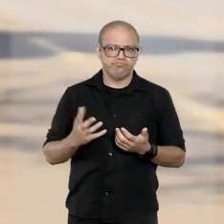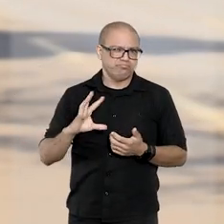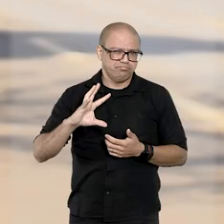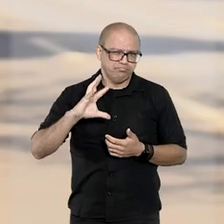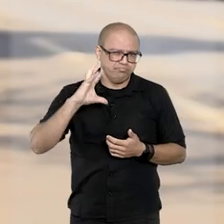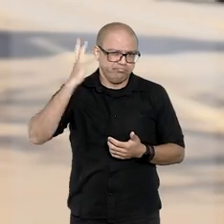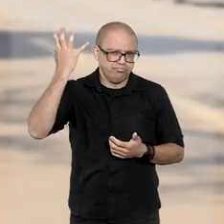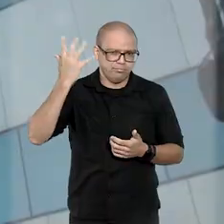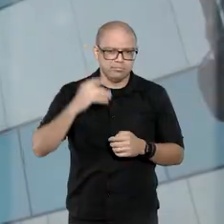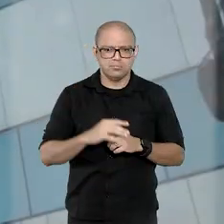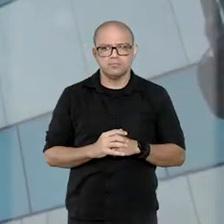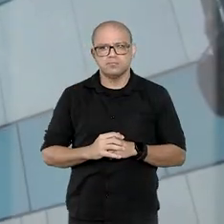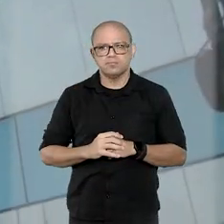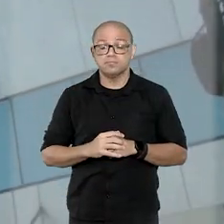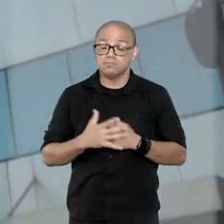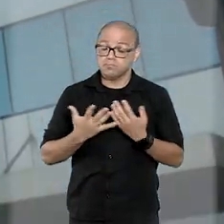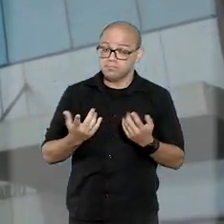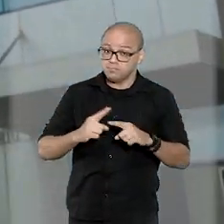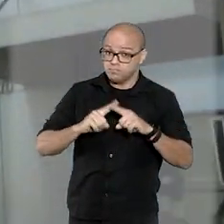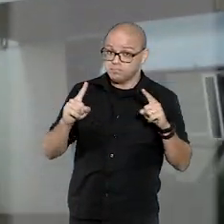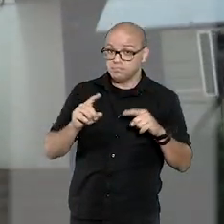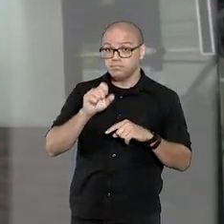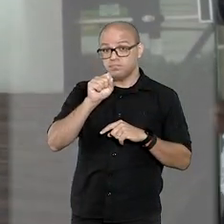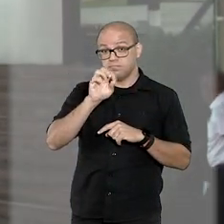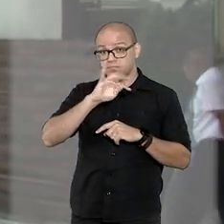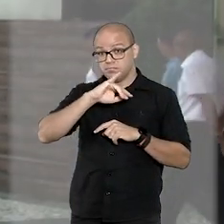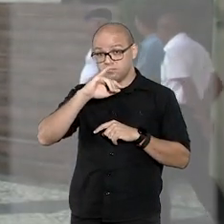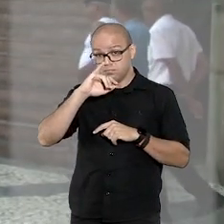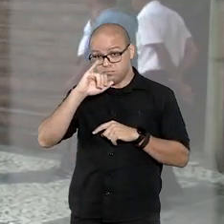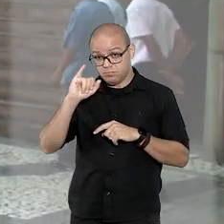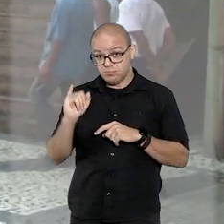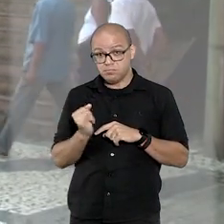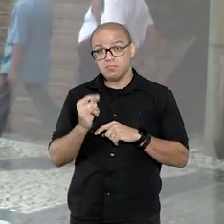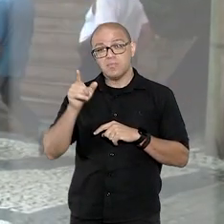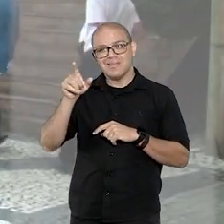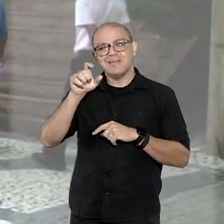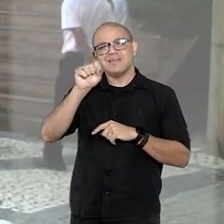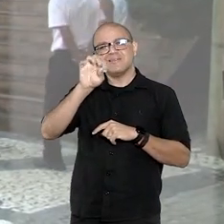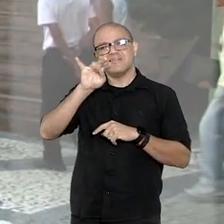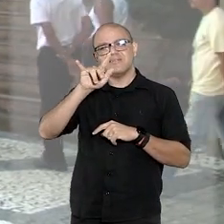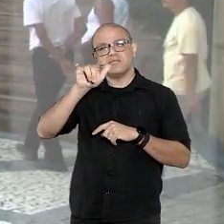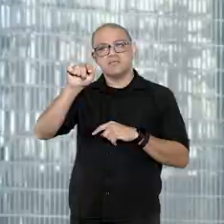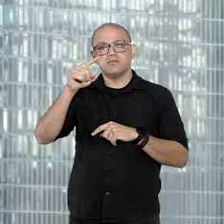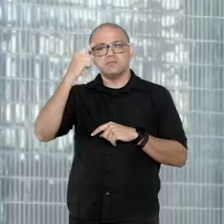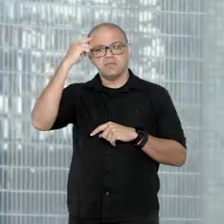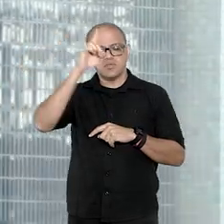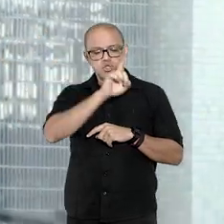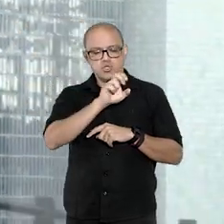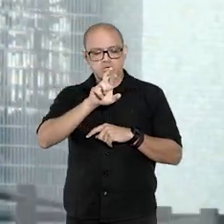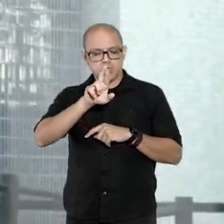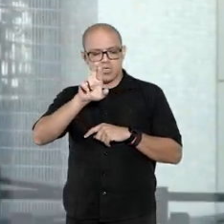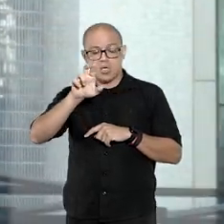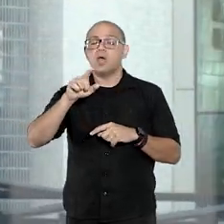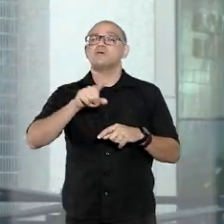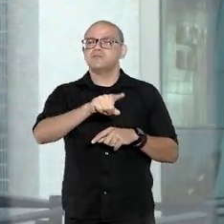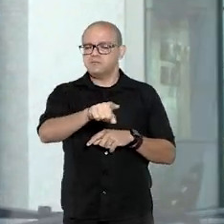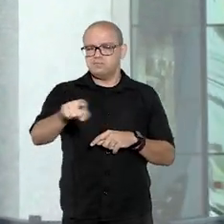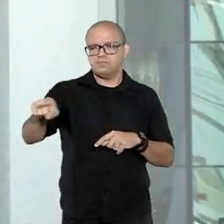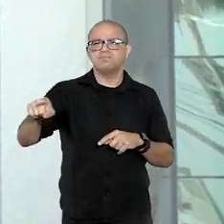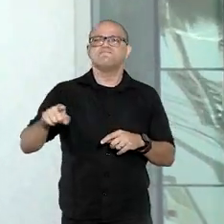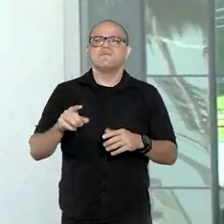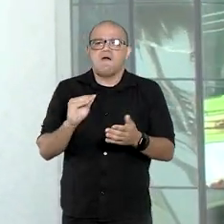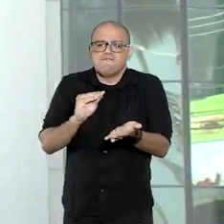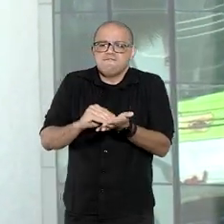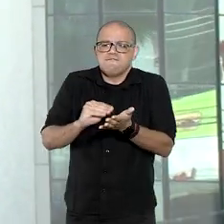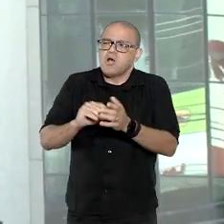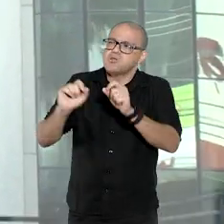ou força maior. Porém, o Tribunal de Justiça de Sergipe reconheceu a omissão do DR do Estado quanto à sinalização